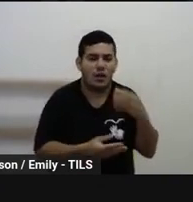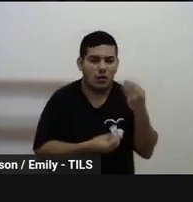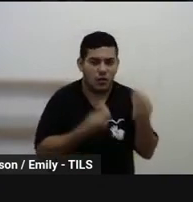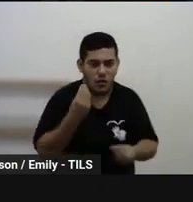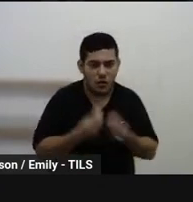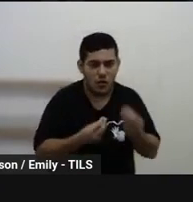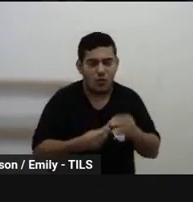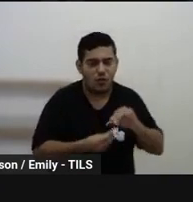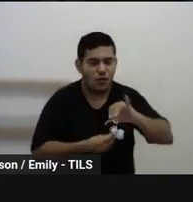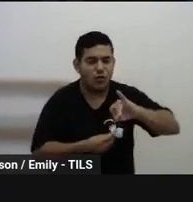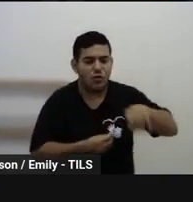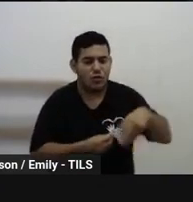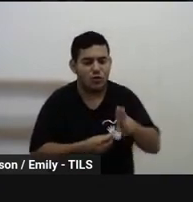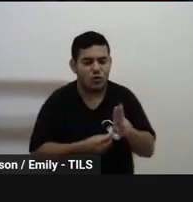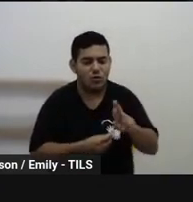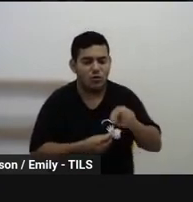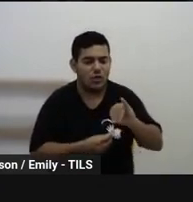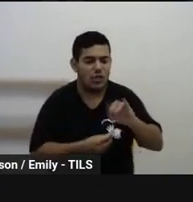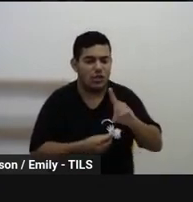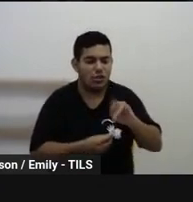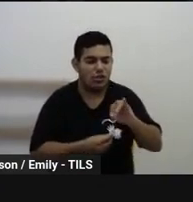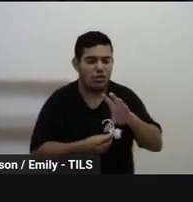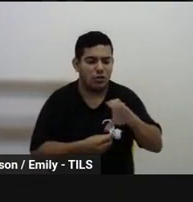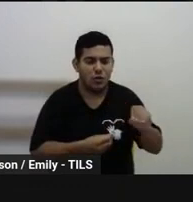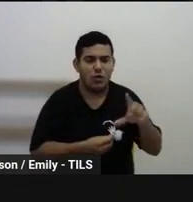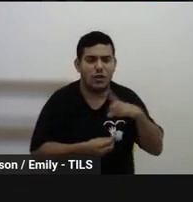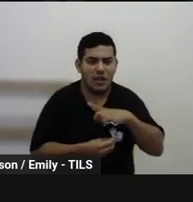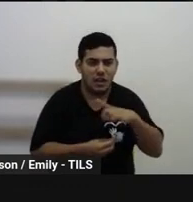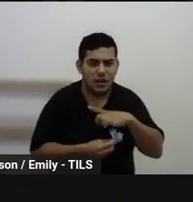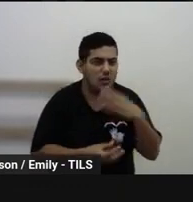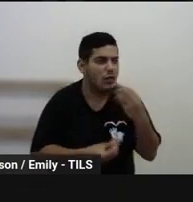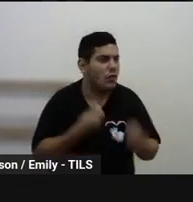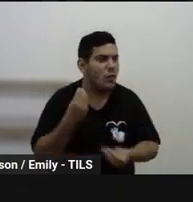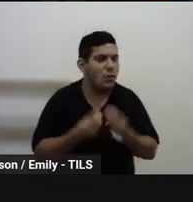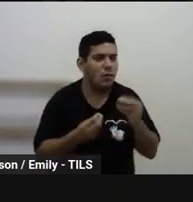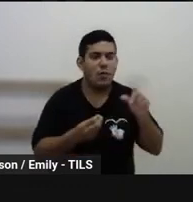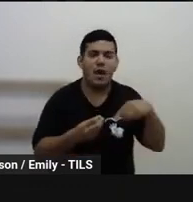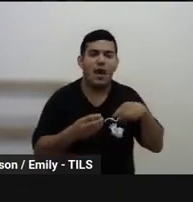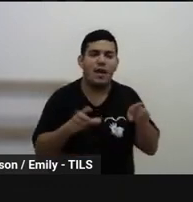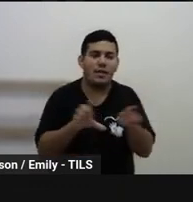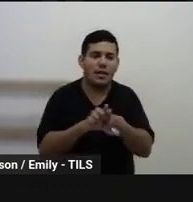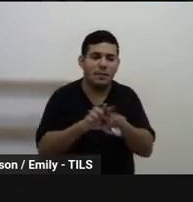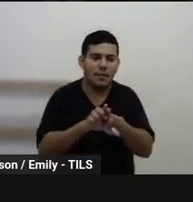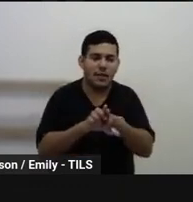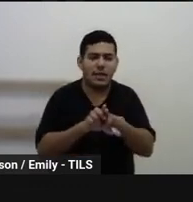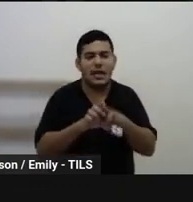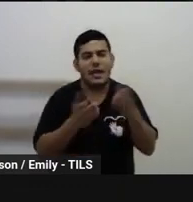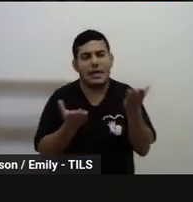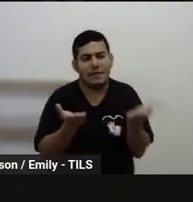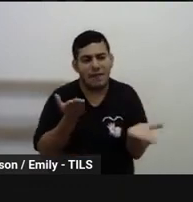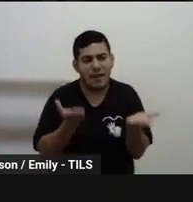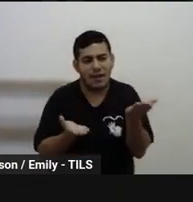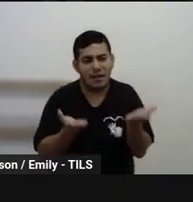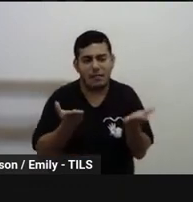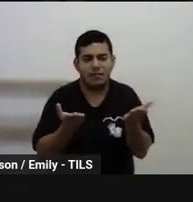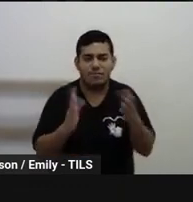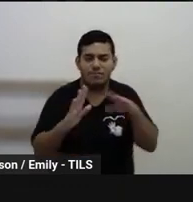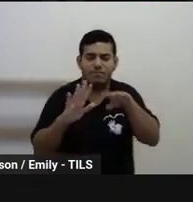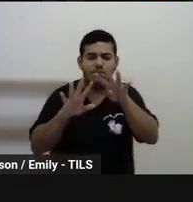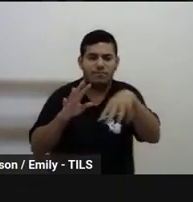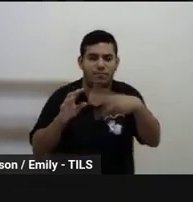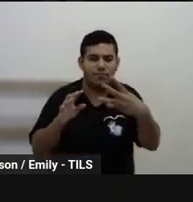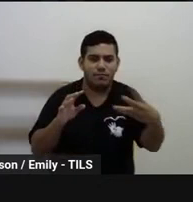tem essa expertise de uma tabela de equivalência e que consegue estar